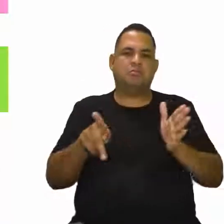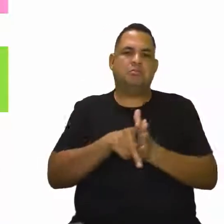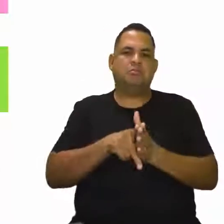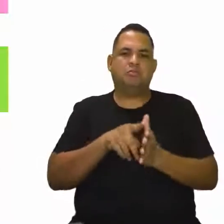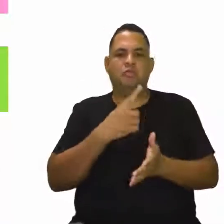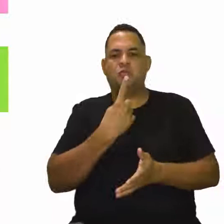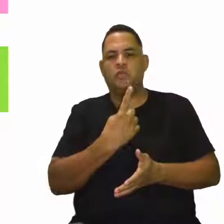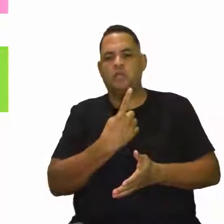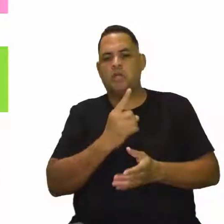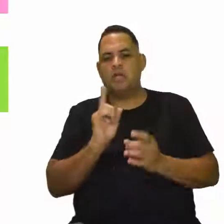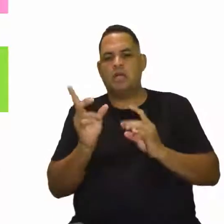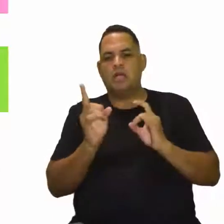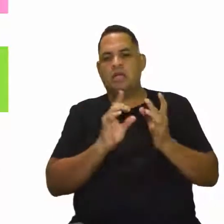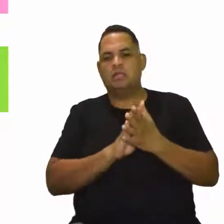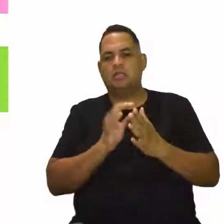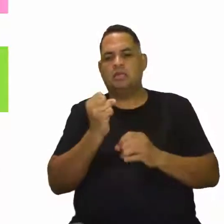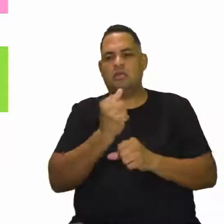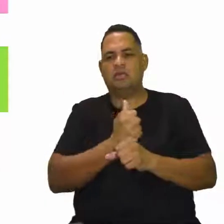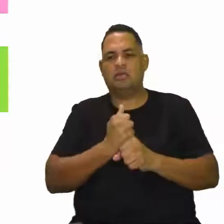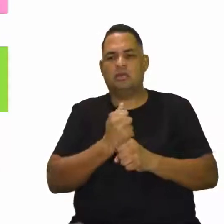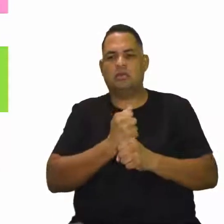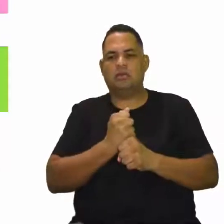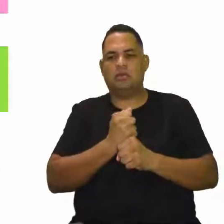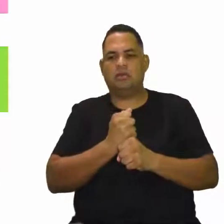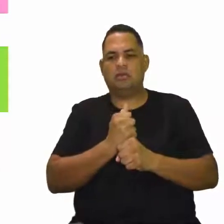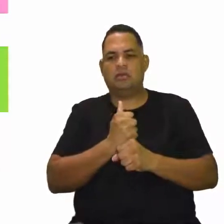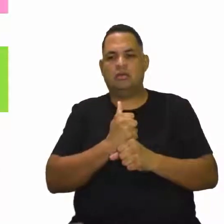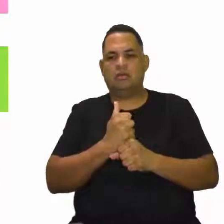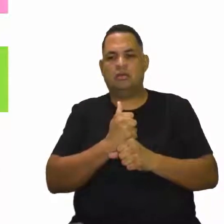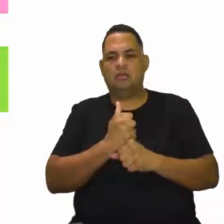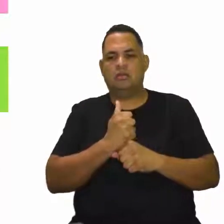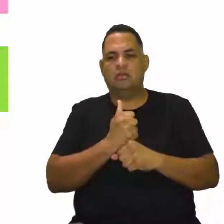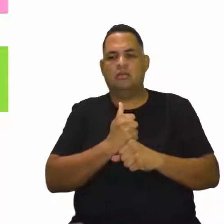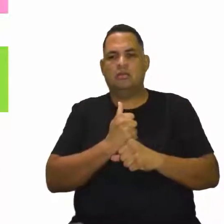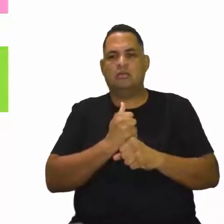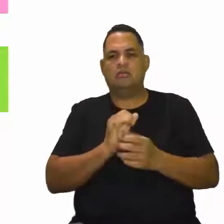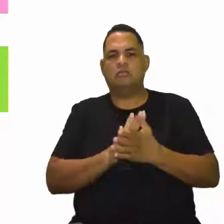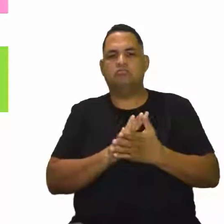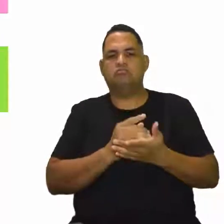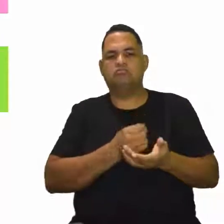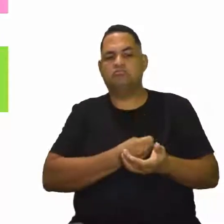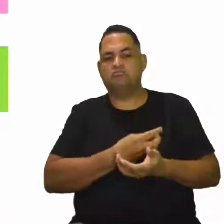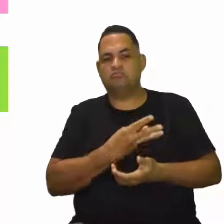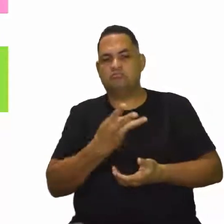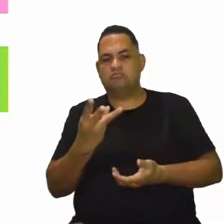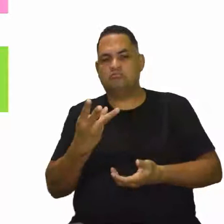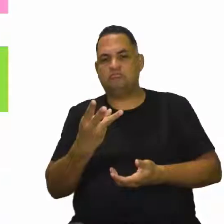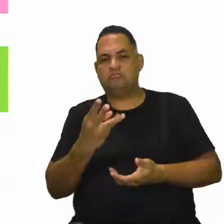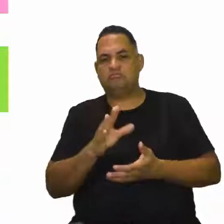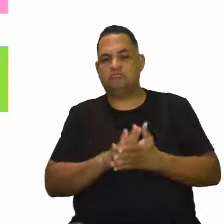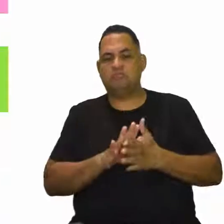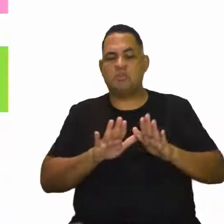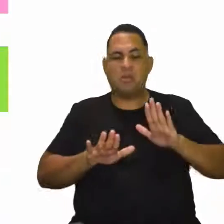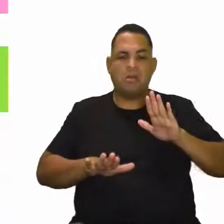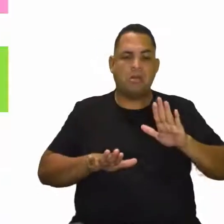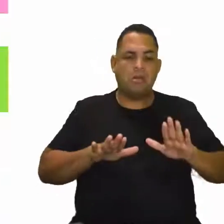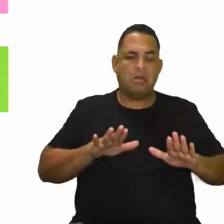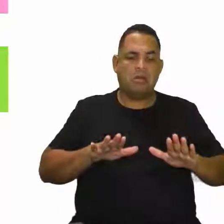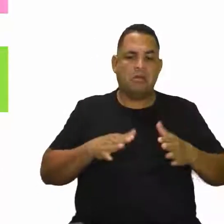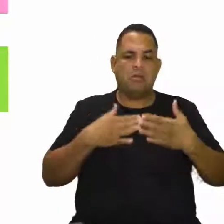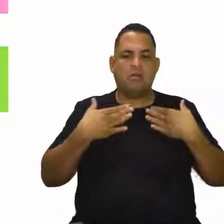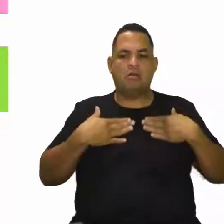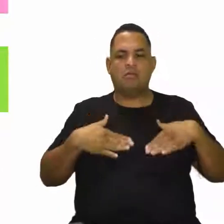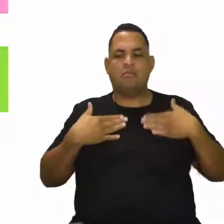né? De um em um ano, né? É uma contagem mais pausada, né?